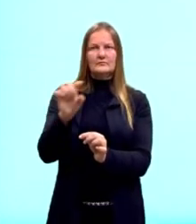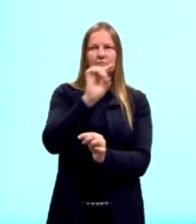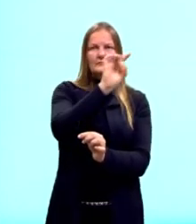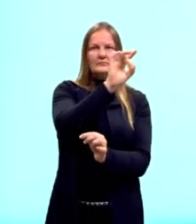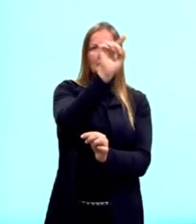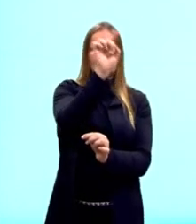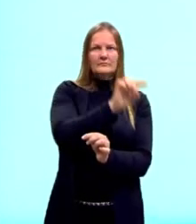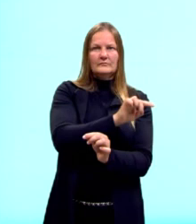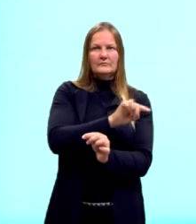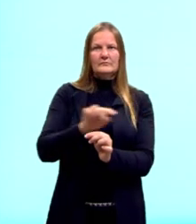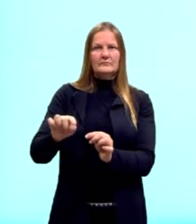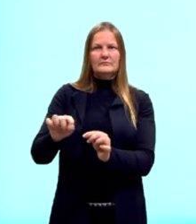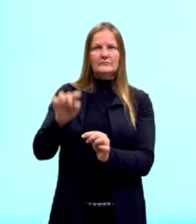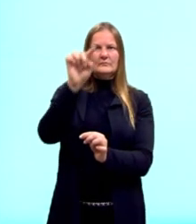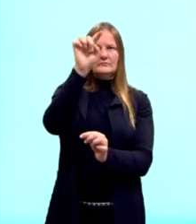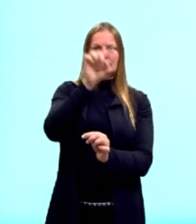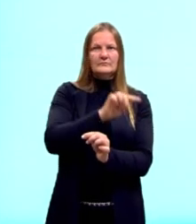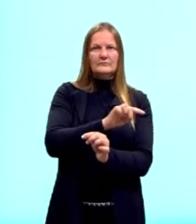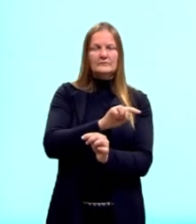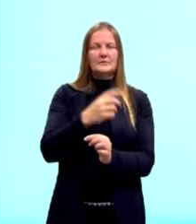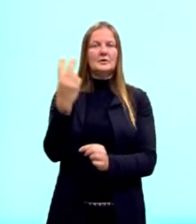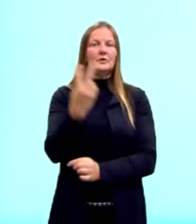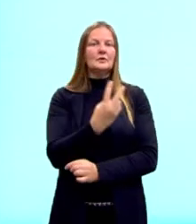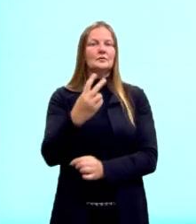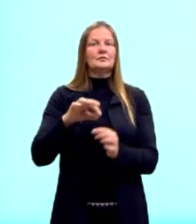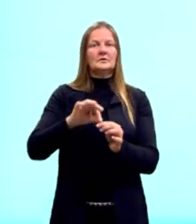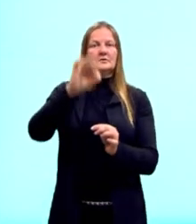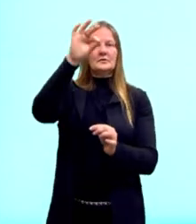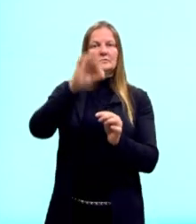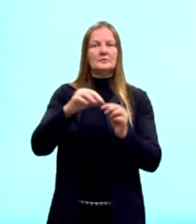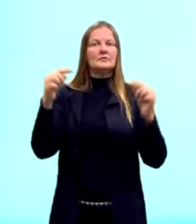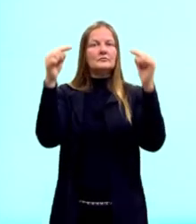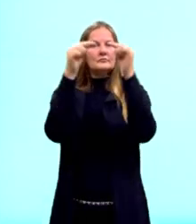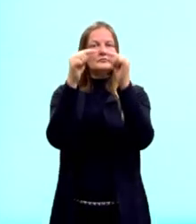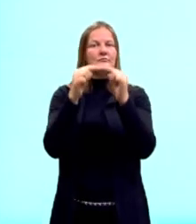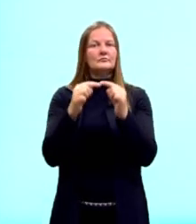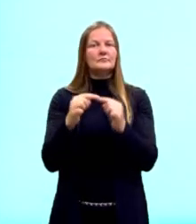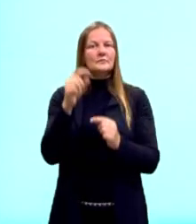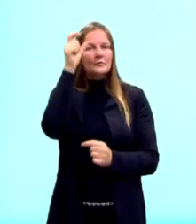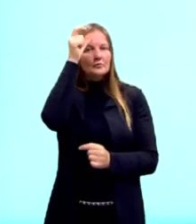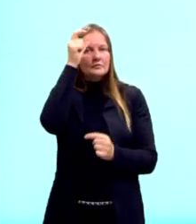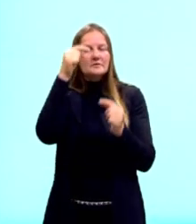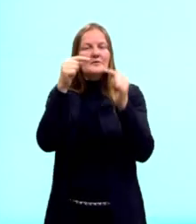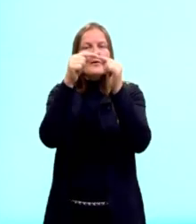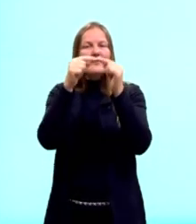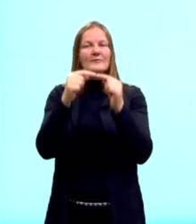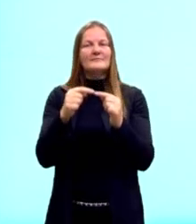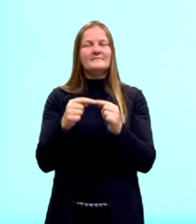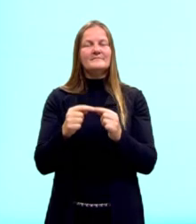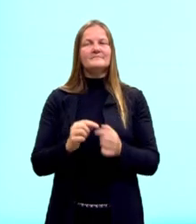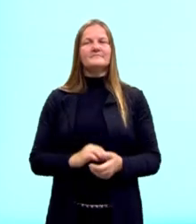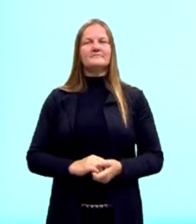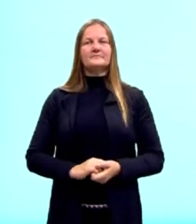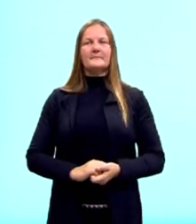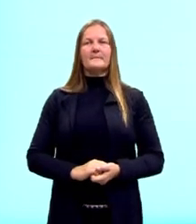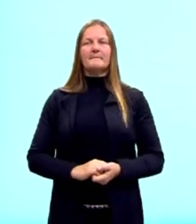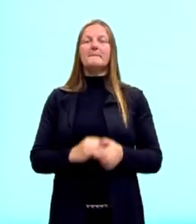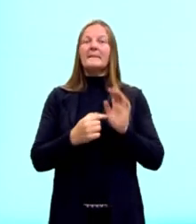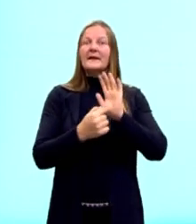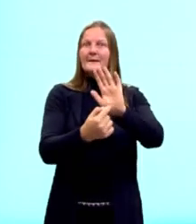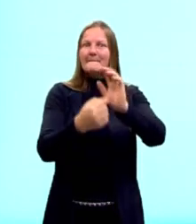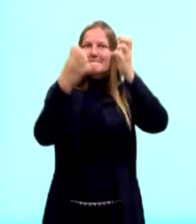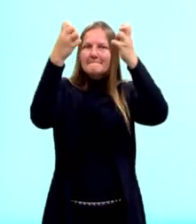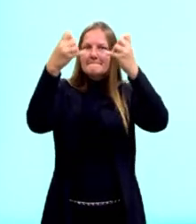Então, duas dessas alturas, elas vão coincidir com o próprio lado. Aqui eu vou mostrar para vocês,